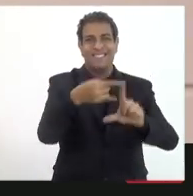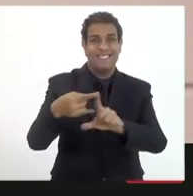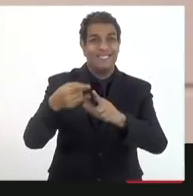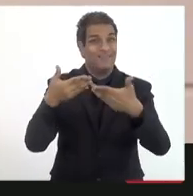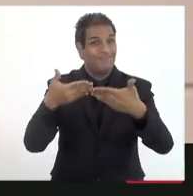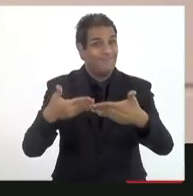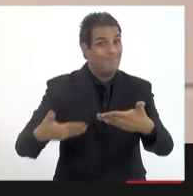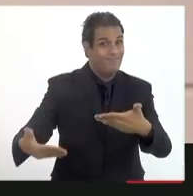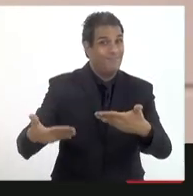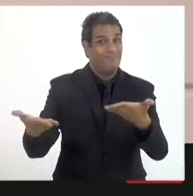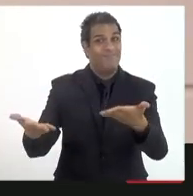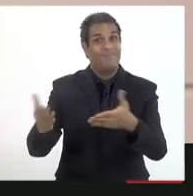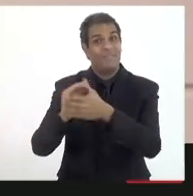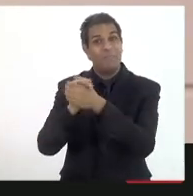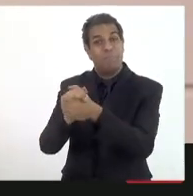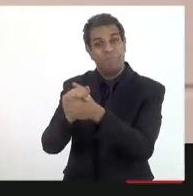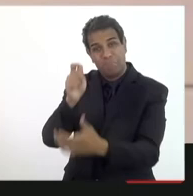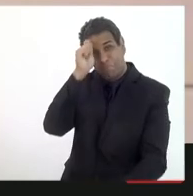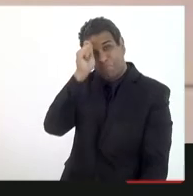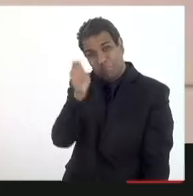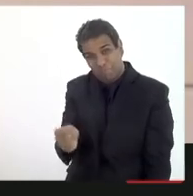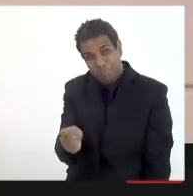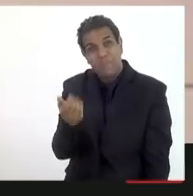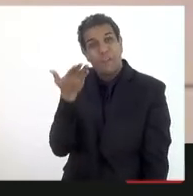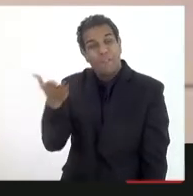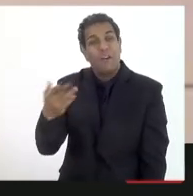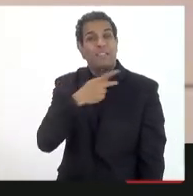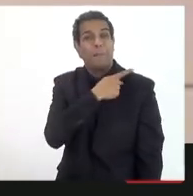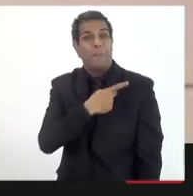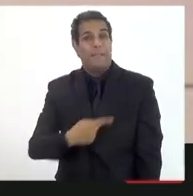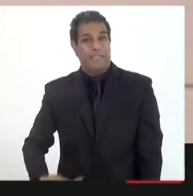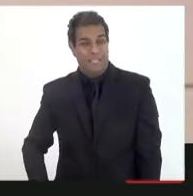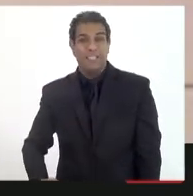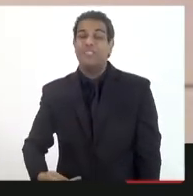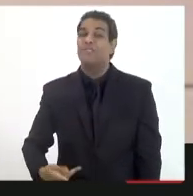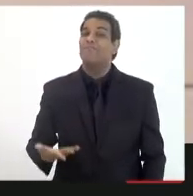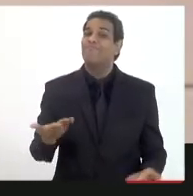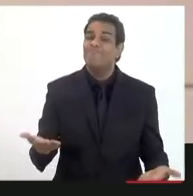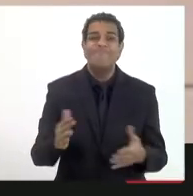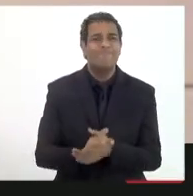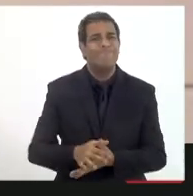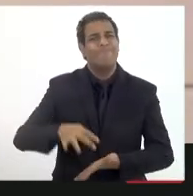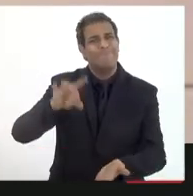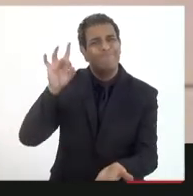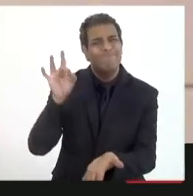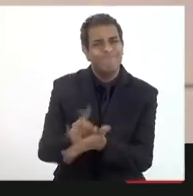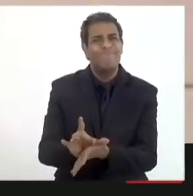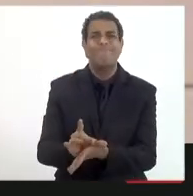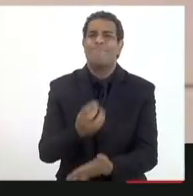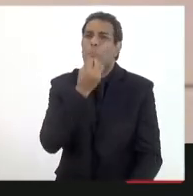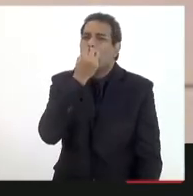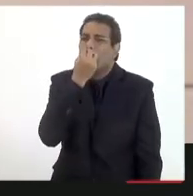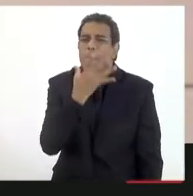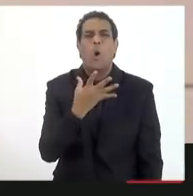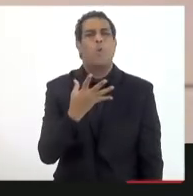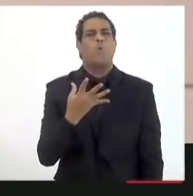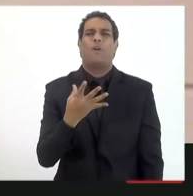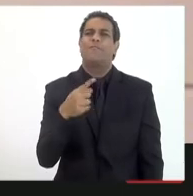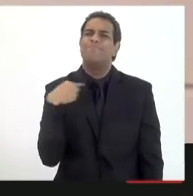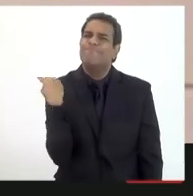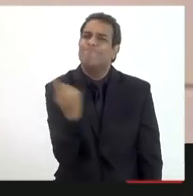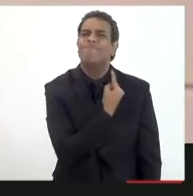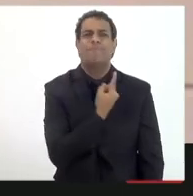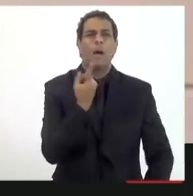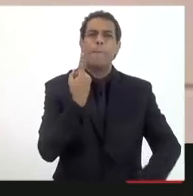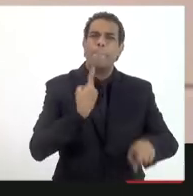iniciativa de sua parte presidente André Siciliano parabéns pela iniciativa é uma iniciativa correta importante que